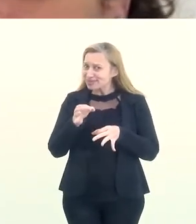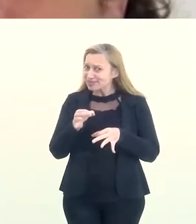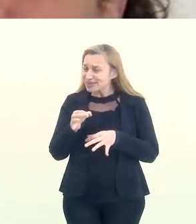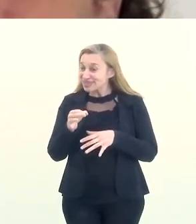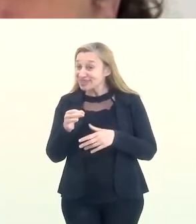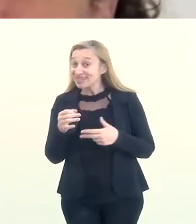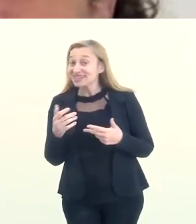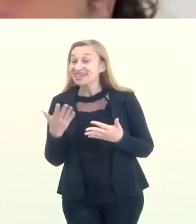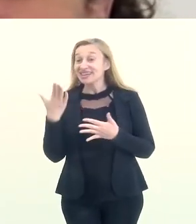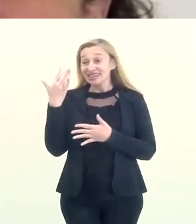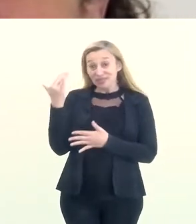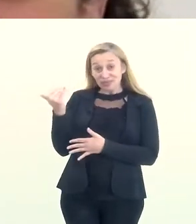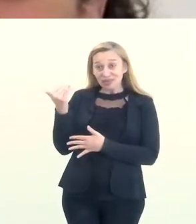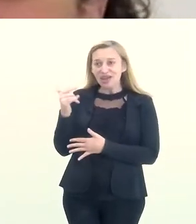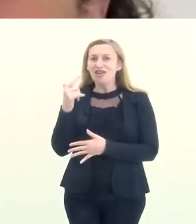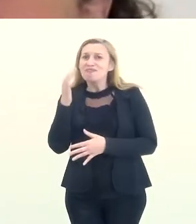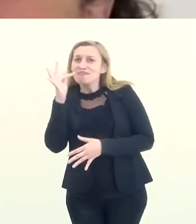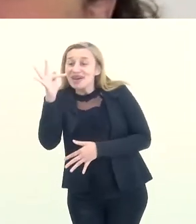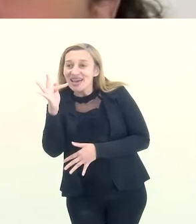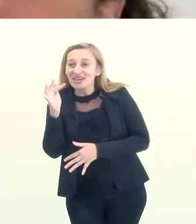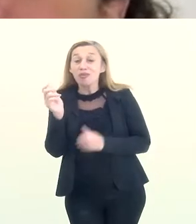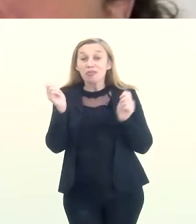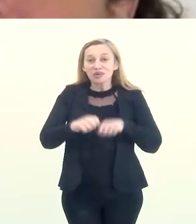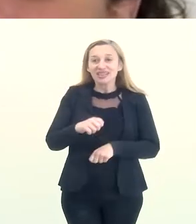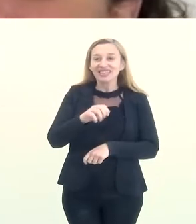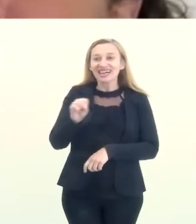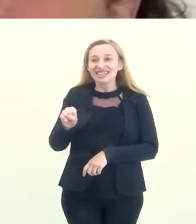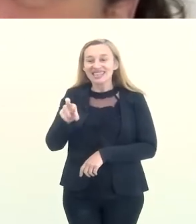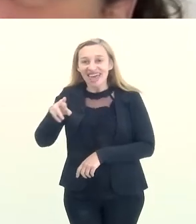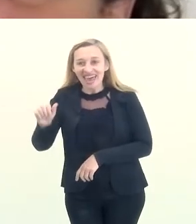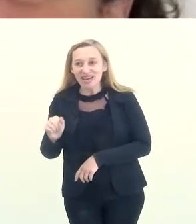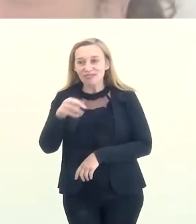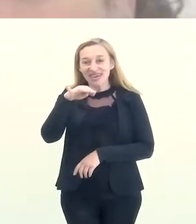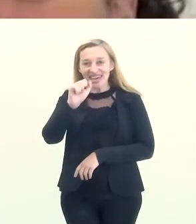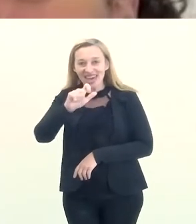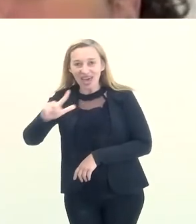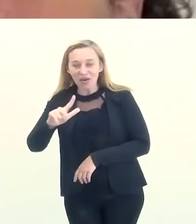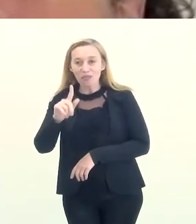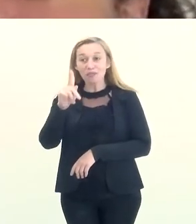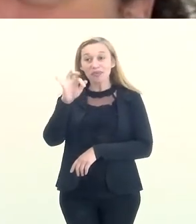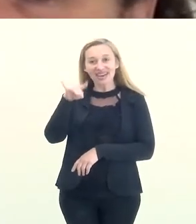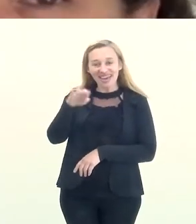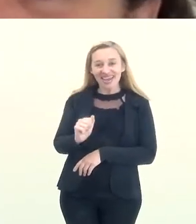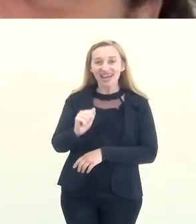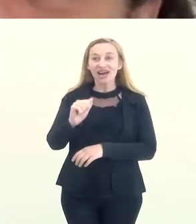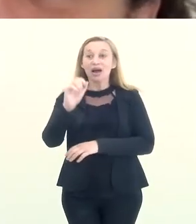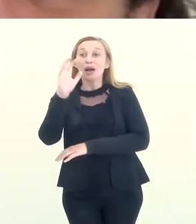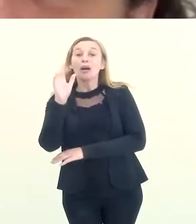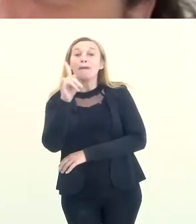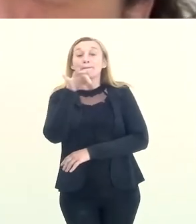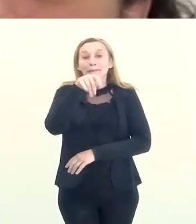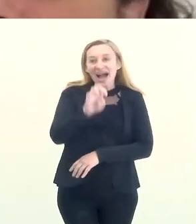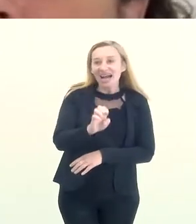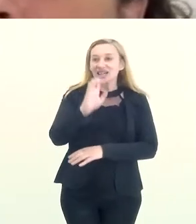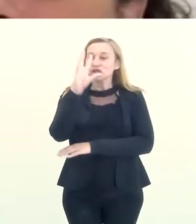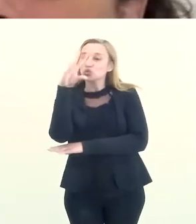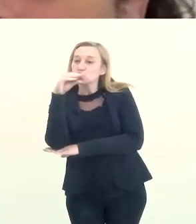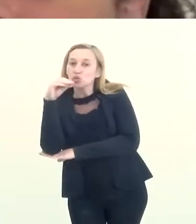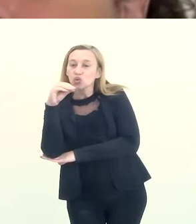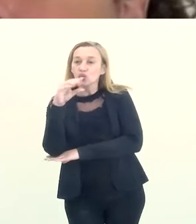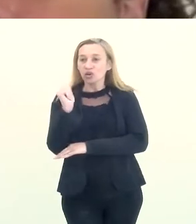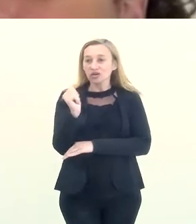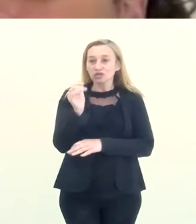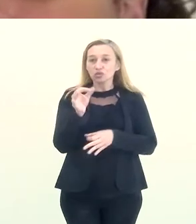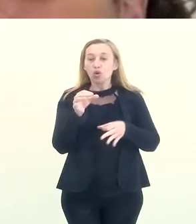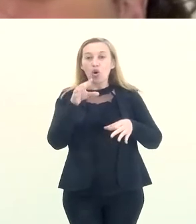preparado para essa aventura? Em breve, isso vai ser possível na Serra de Miguel Pereira. O projeto Parque Mundo dos Dinossauros vai contar